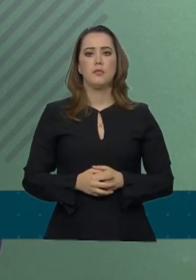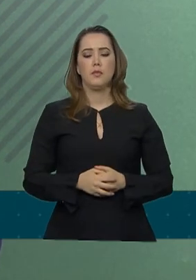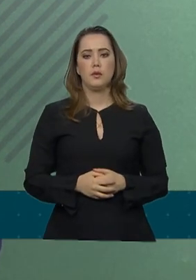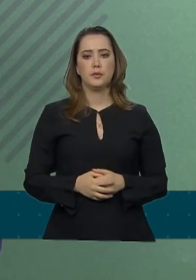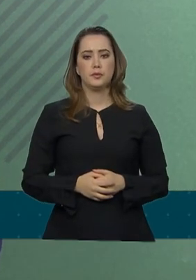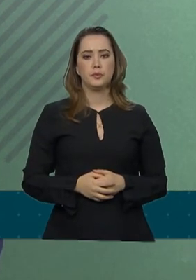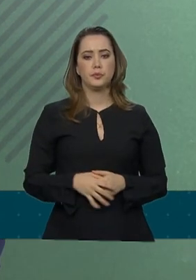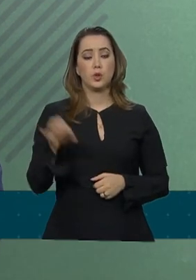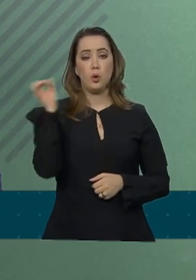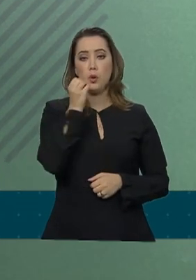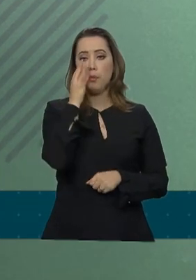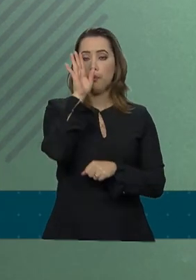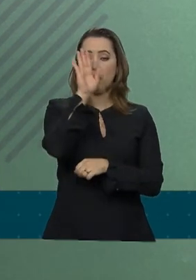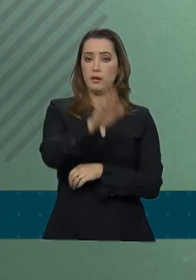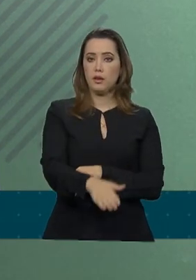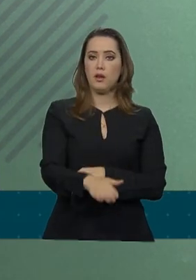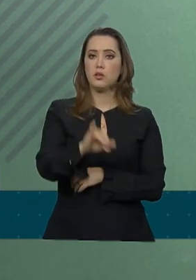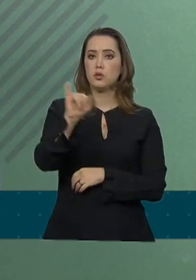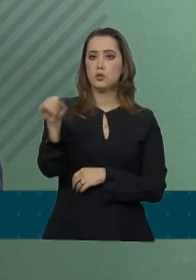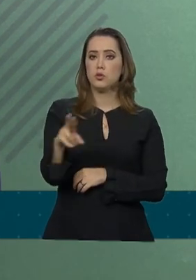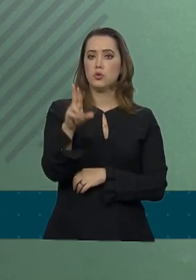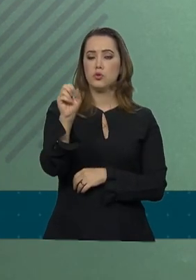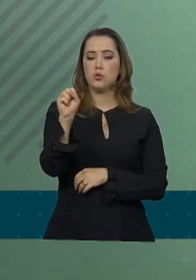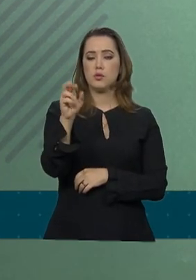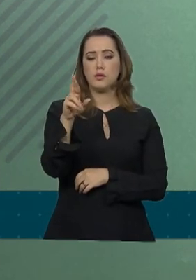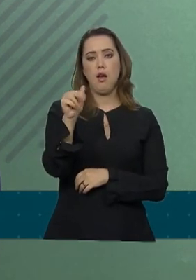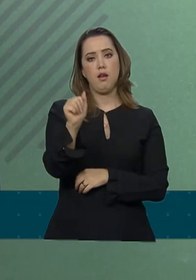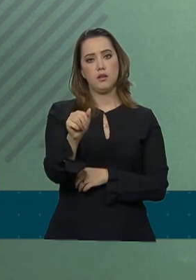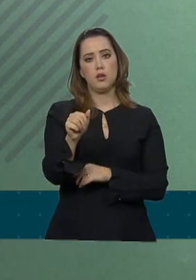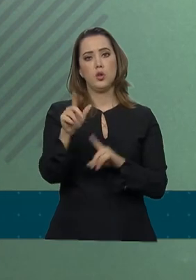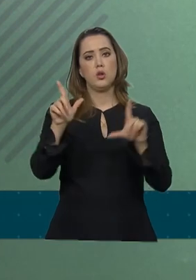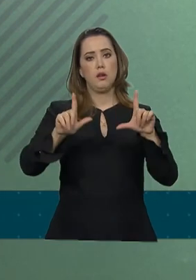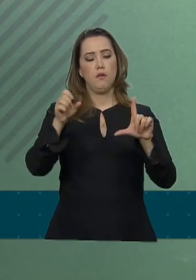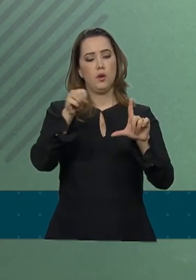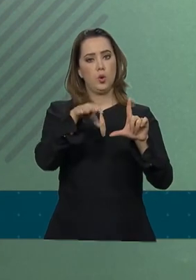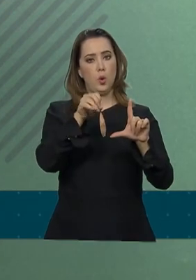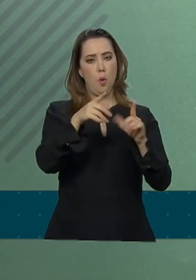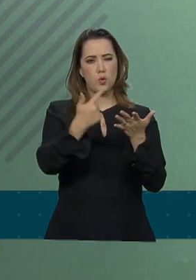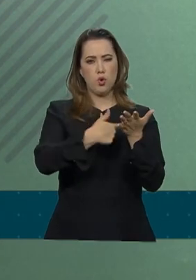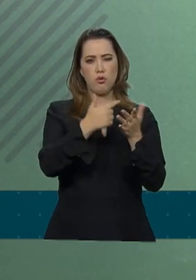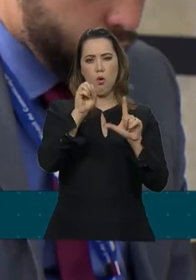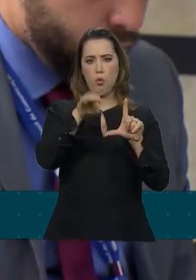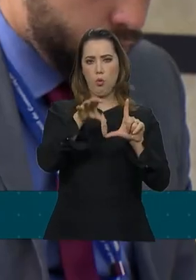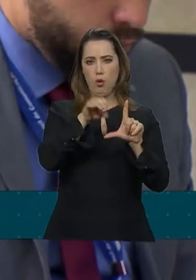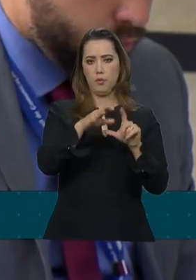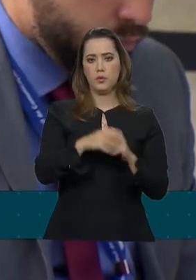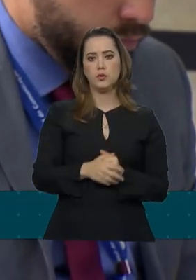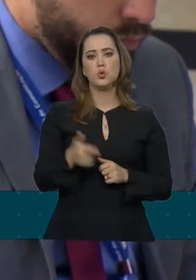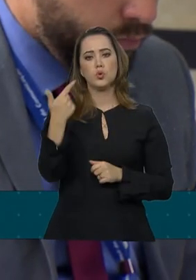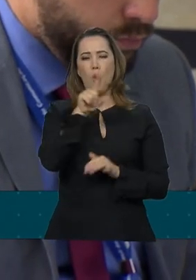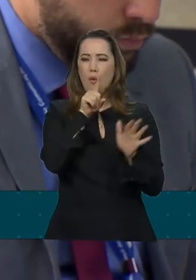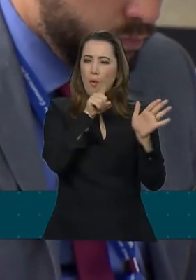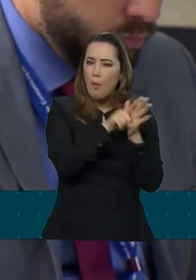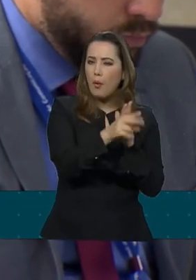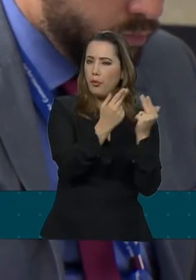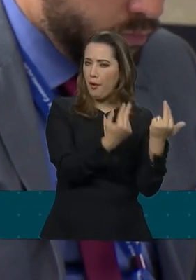Boa tarde, porta-voz. Jussara Soares, do Jornal Globo. Tudo bem, Jussara. Porta-voz, eu vou insistir aqui na pergunta do meu colega.